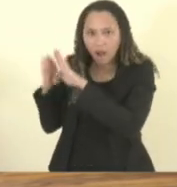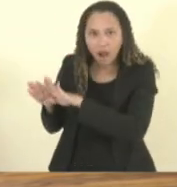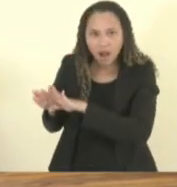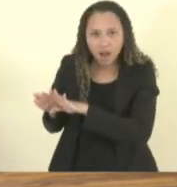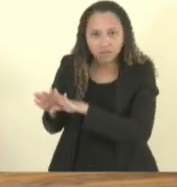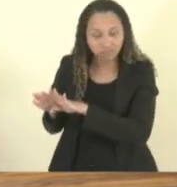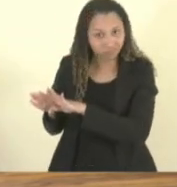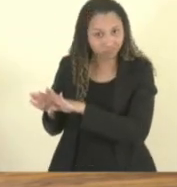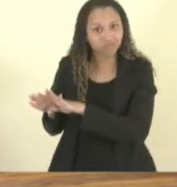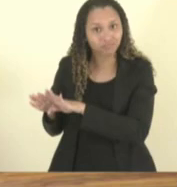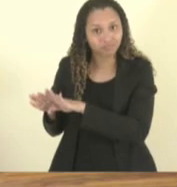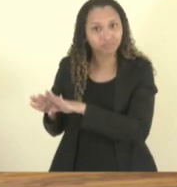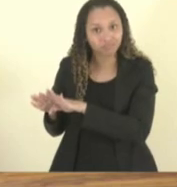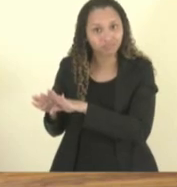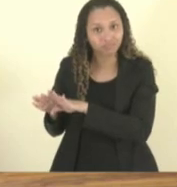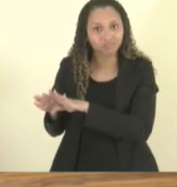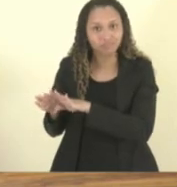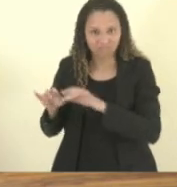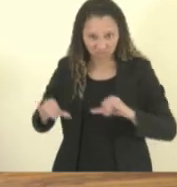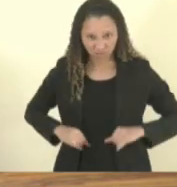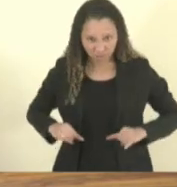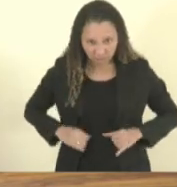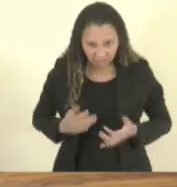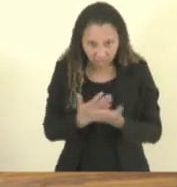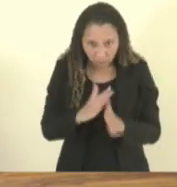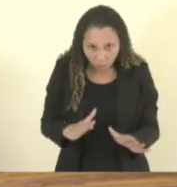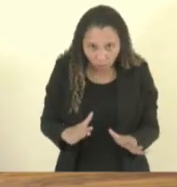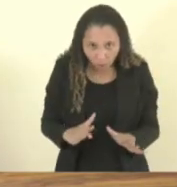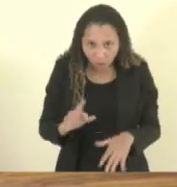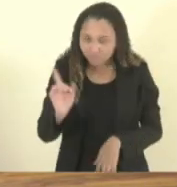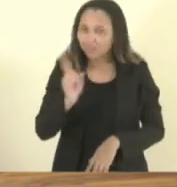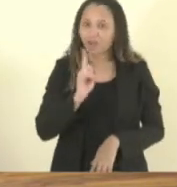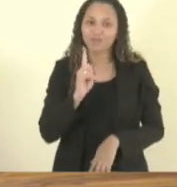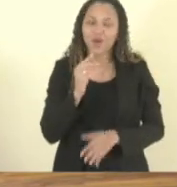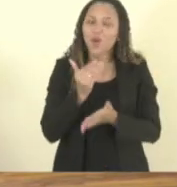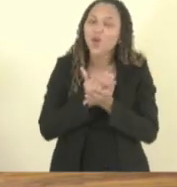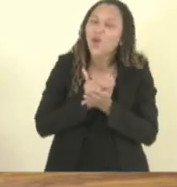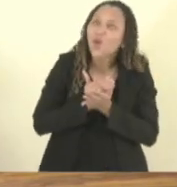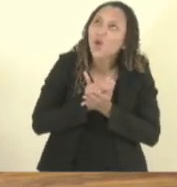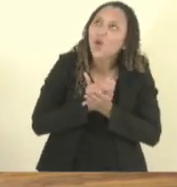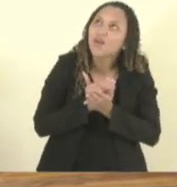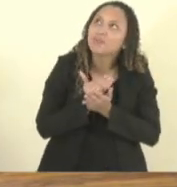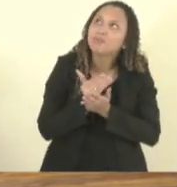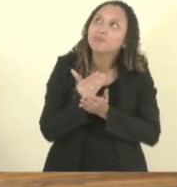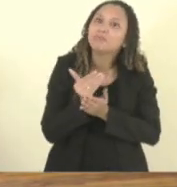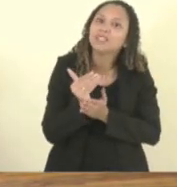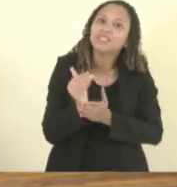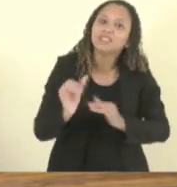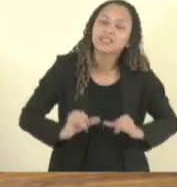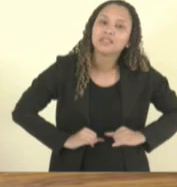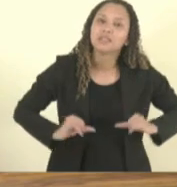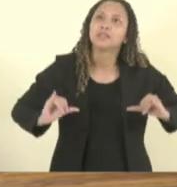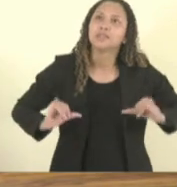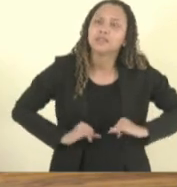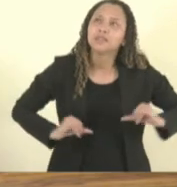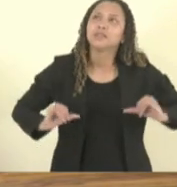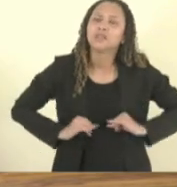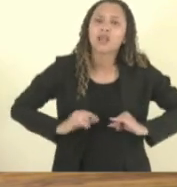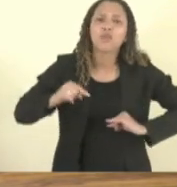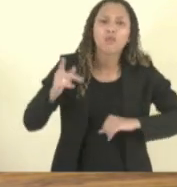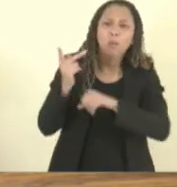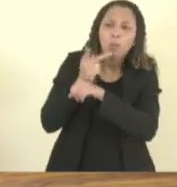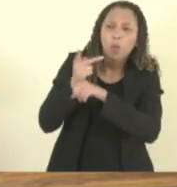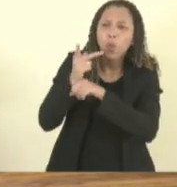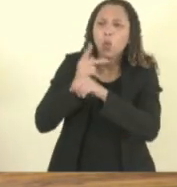Acabou o sofrimento? Não. Era só o começo. Fomos então para a escola da Prefeitura de